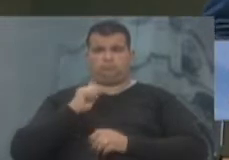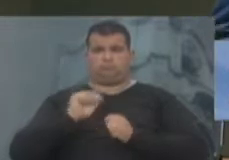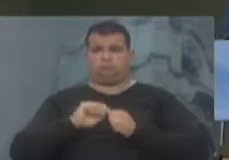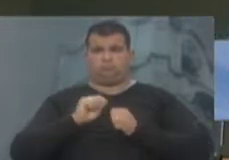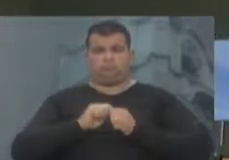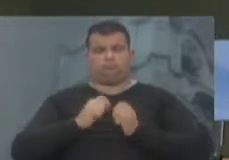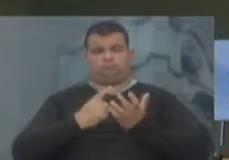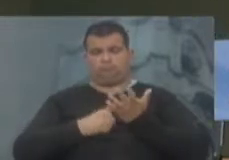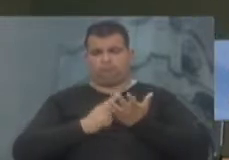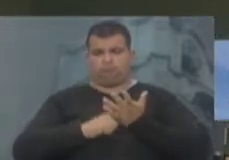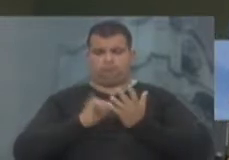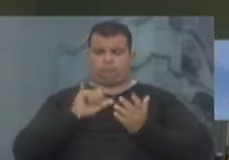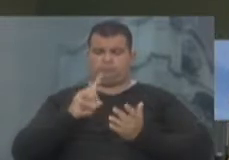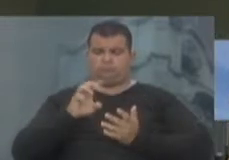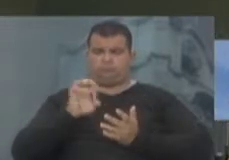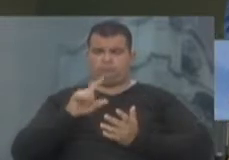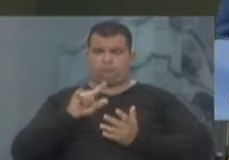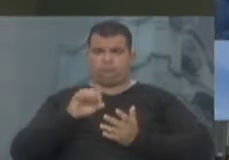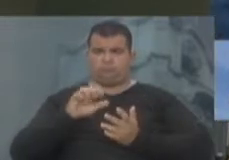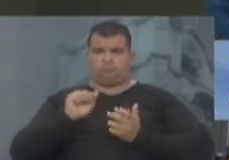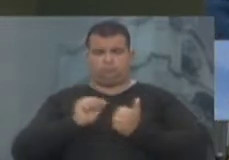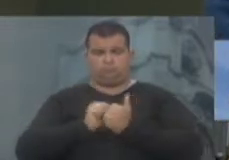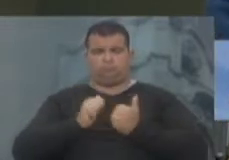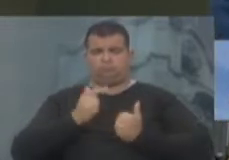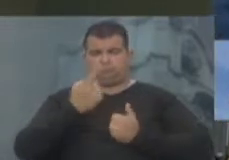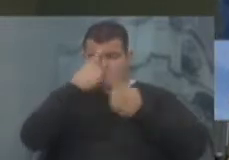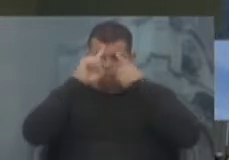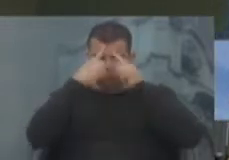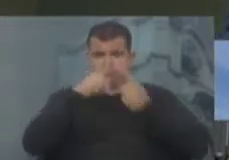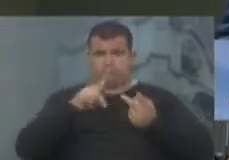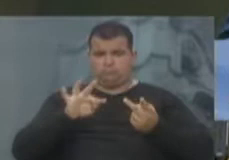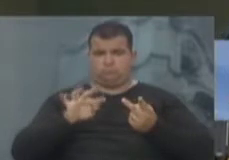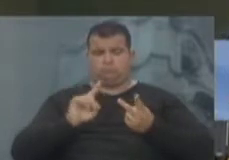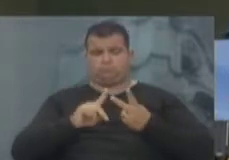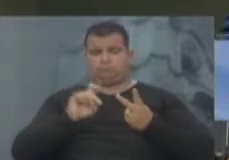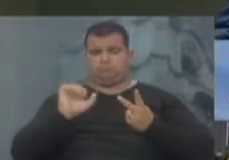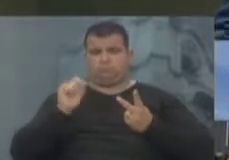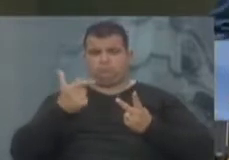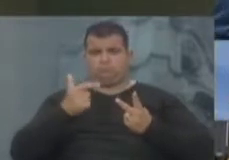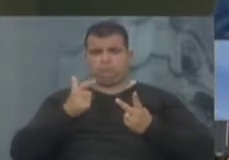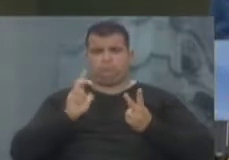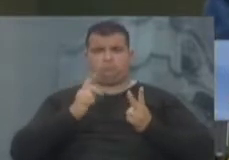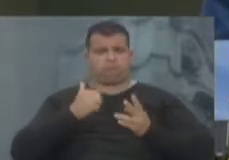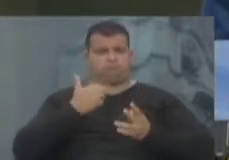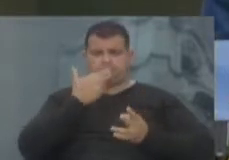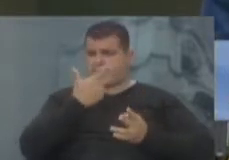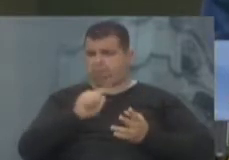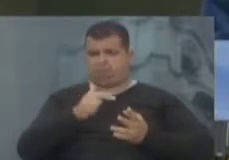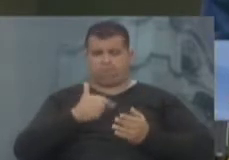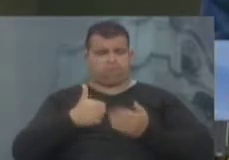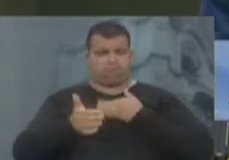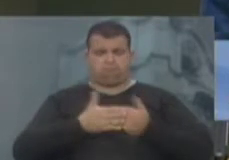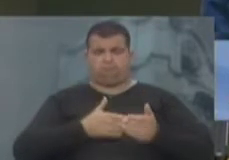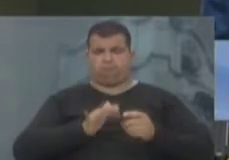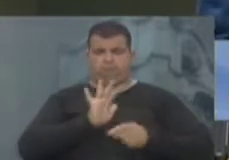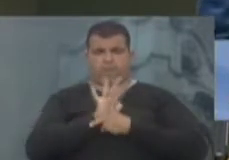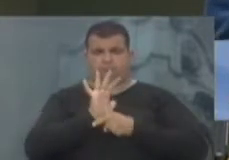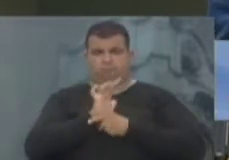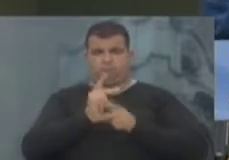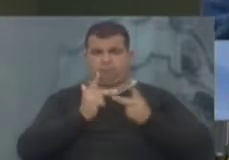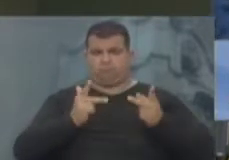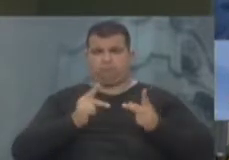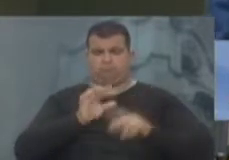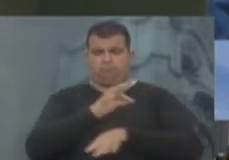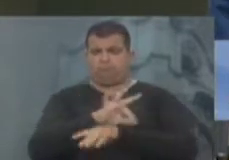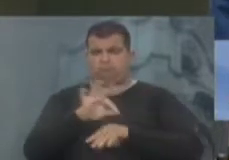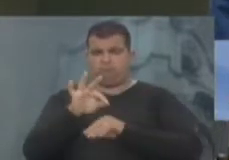ideológica do PT e do PSOL do que propriamente têm se importado em defender aquilo que os